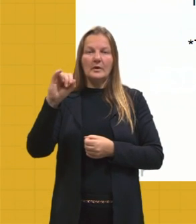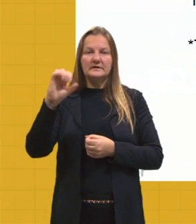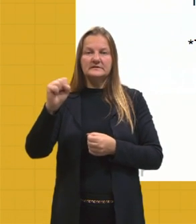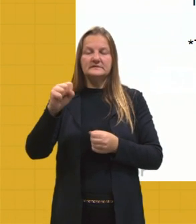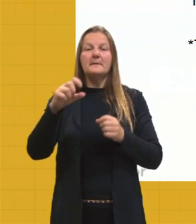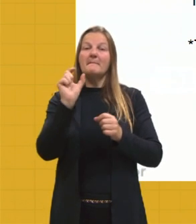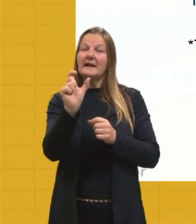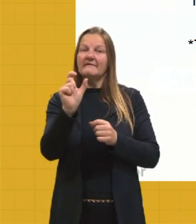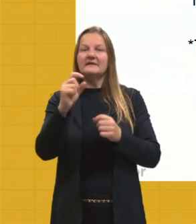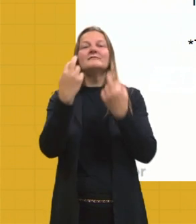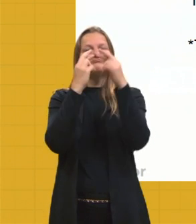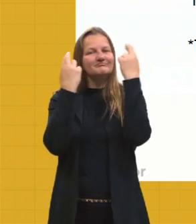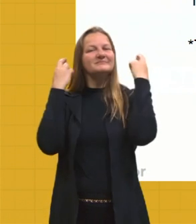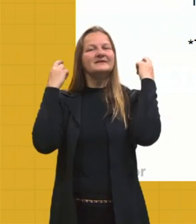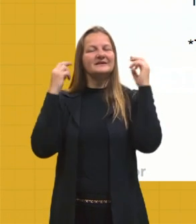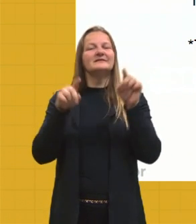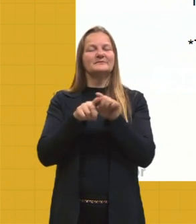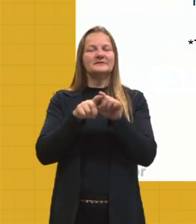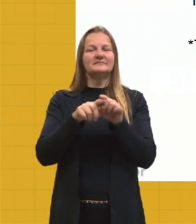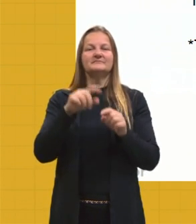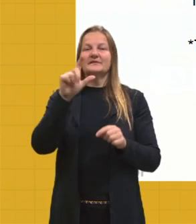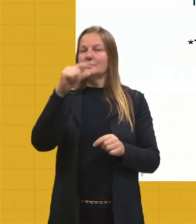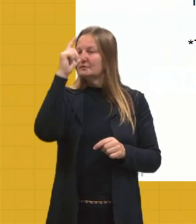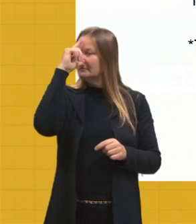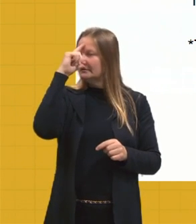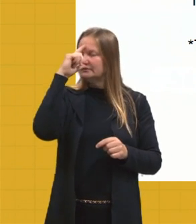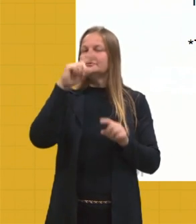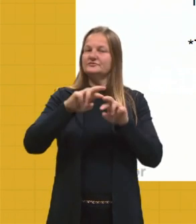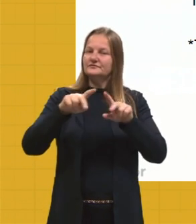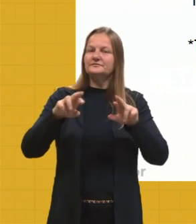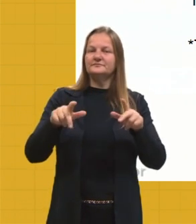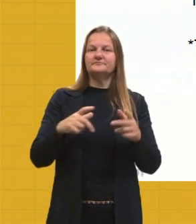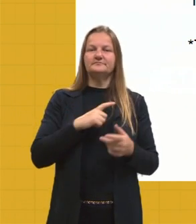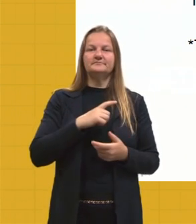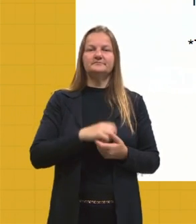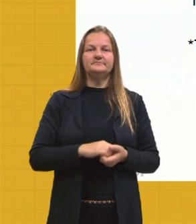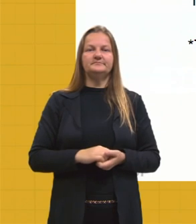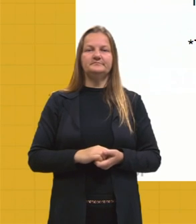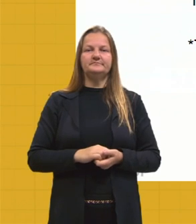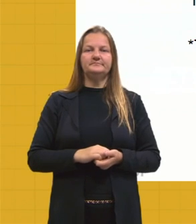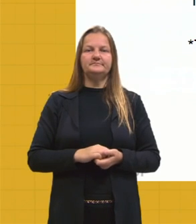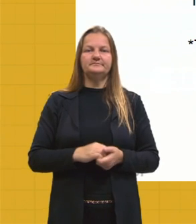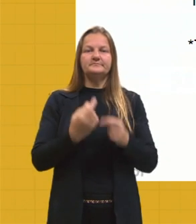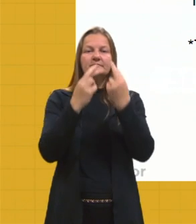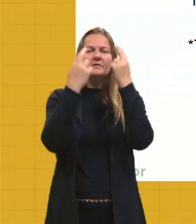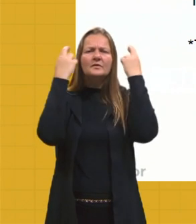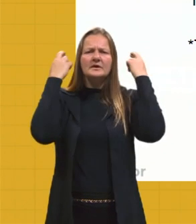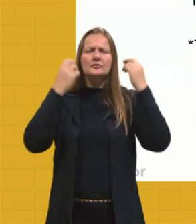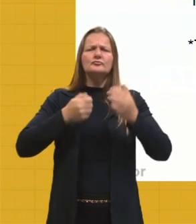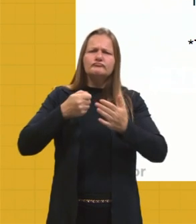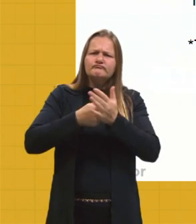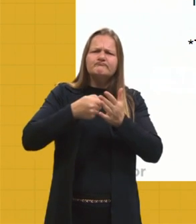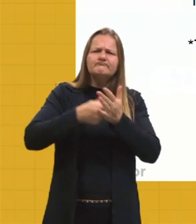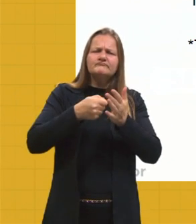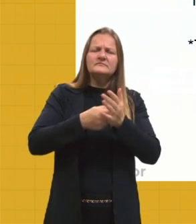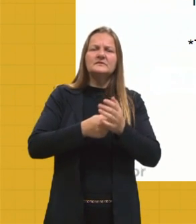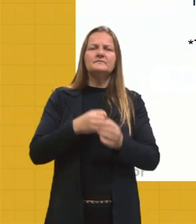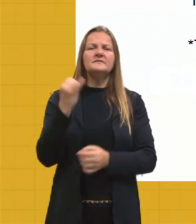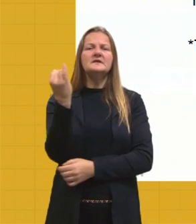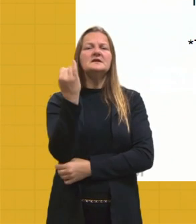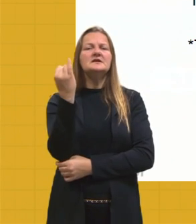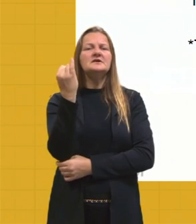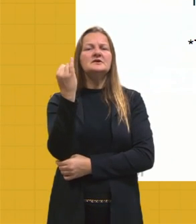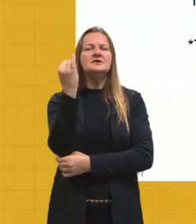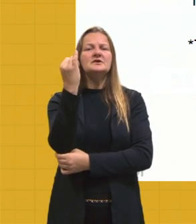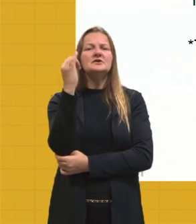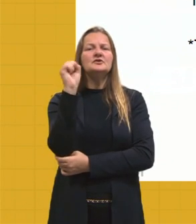A gente vai ver depois como é que é esse termo em latim e por isso que chega para nós com outro nome. Os gregos, eles defendiam, né? A isonomia e